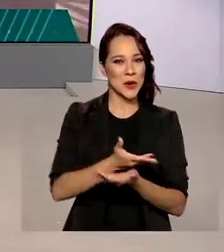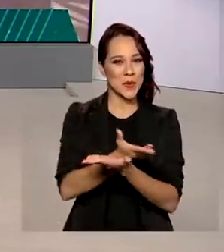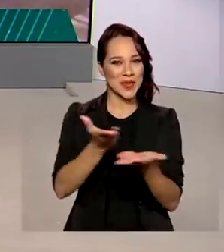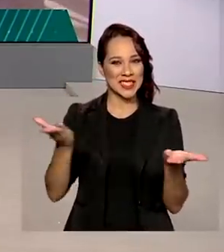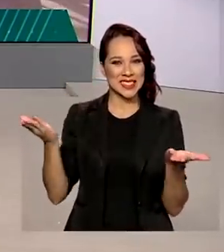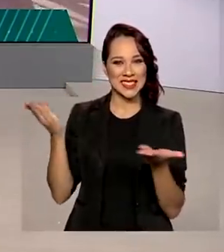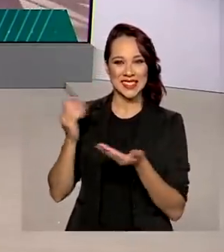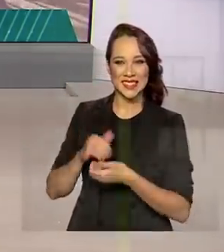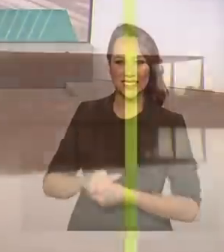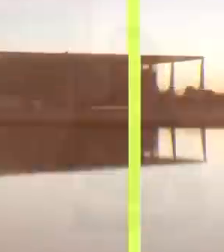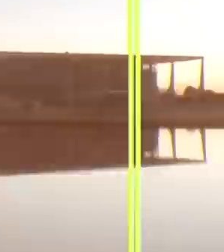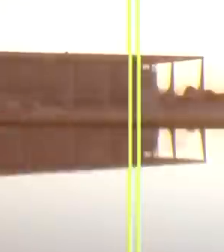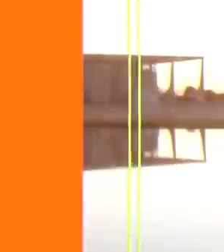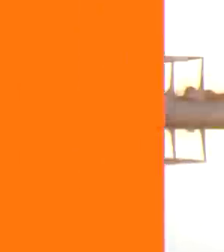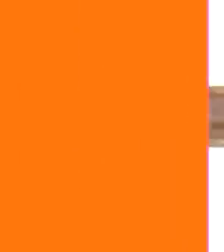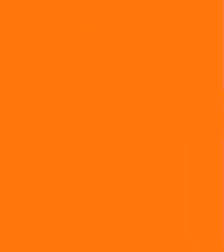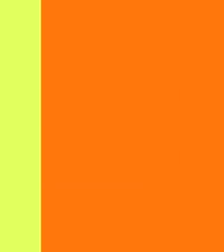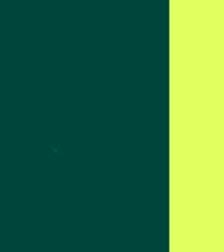já está no ar.